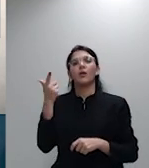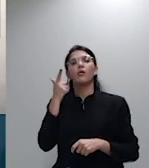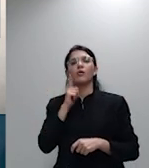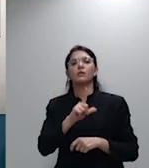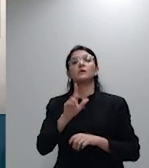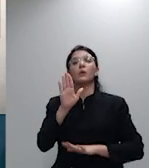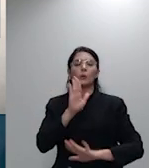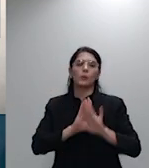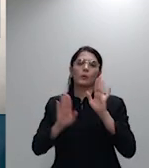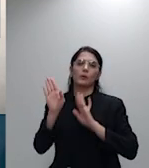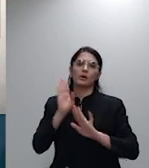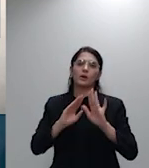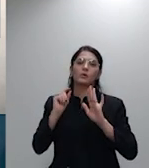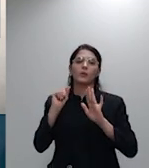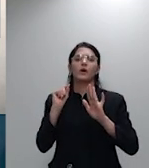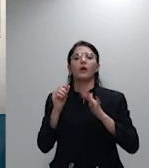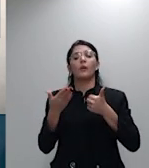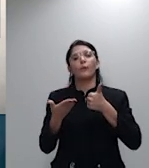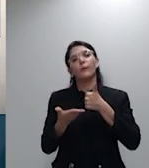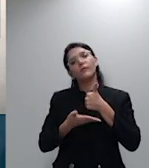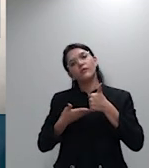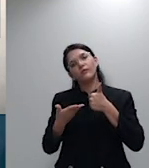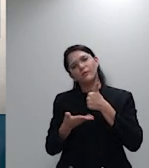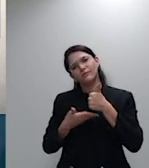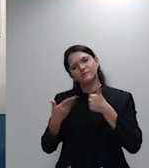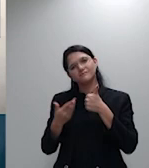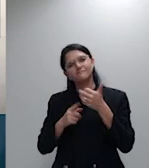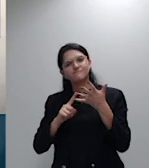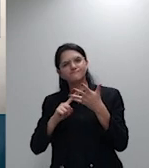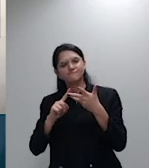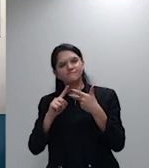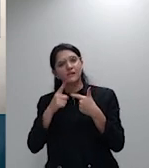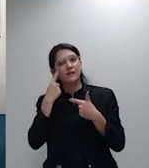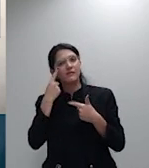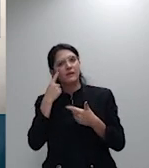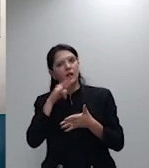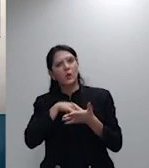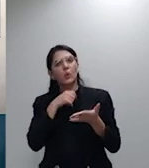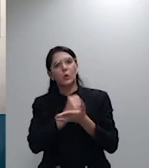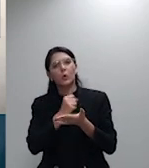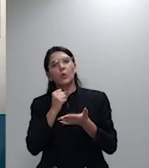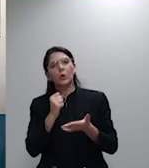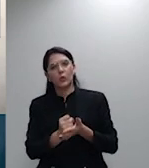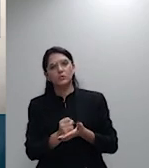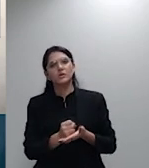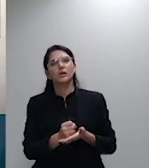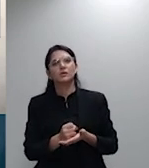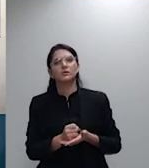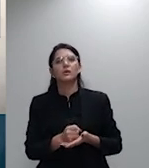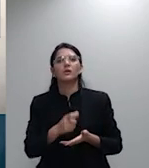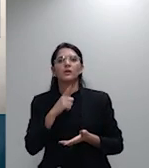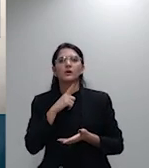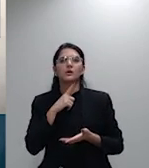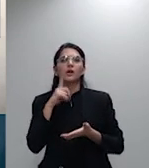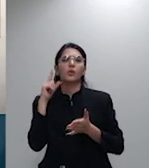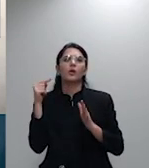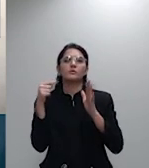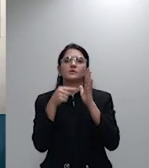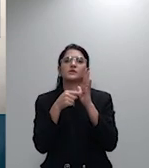da função social do contrato e da boa fé objetiva previstos expressamente no código civil